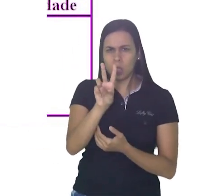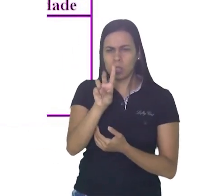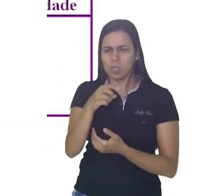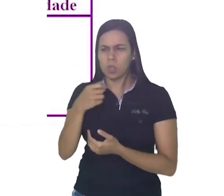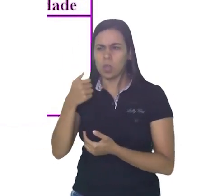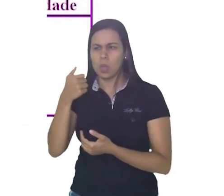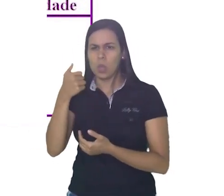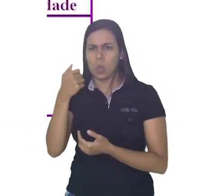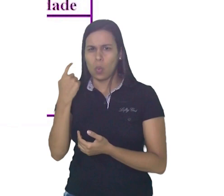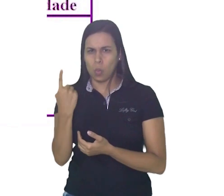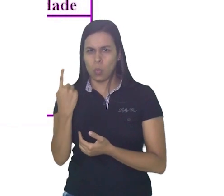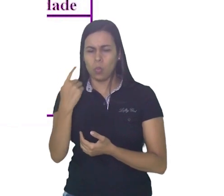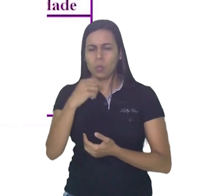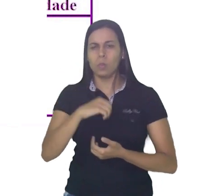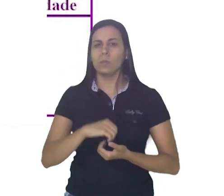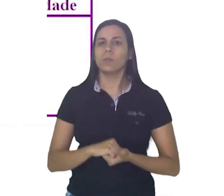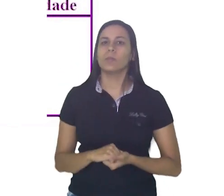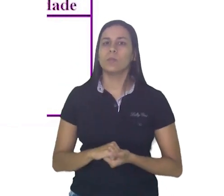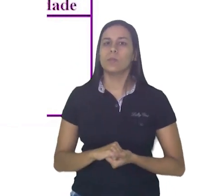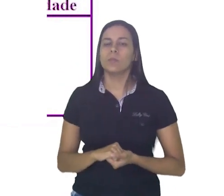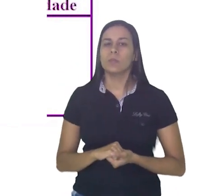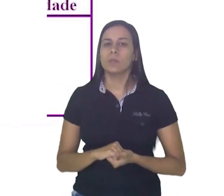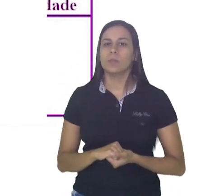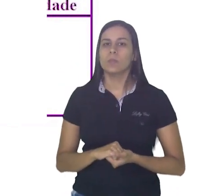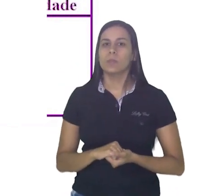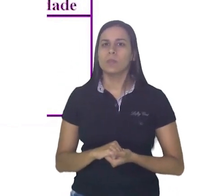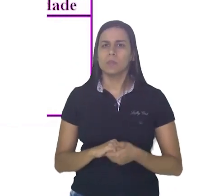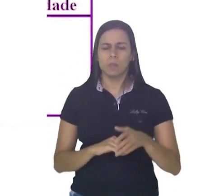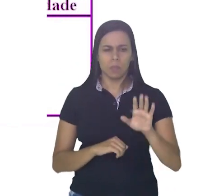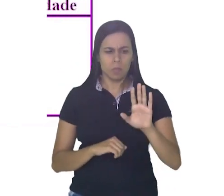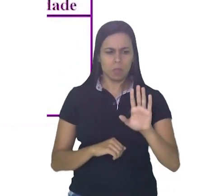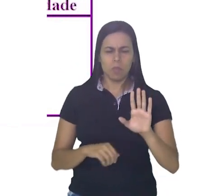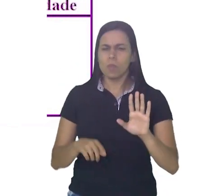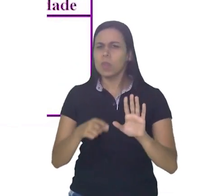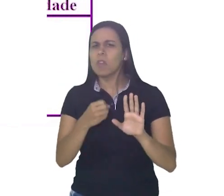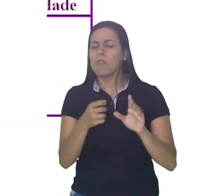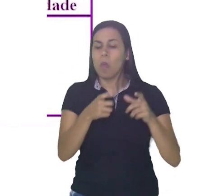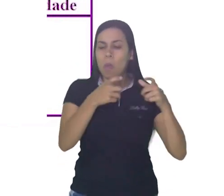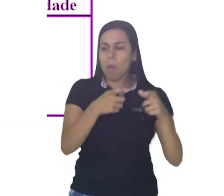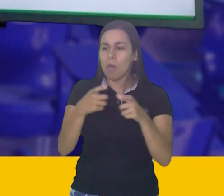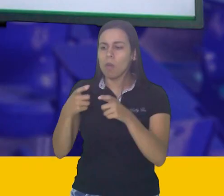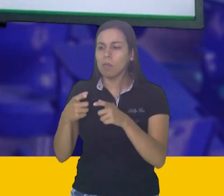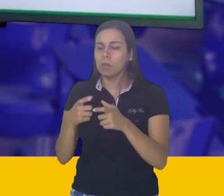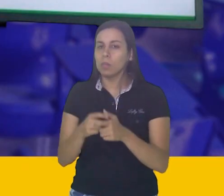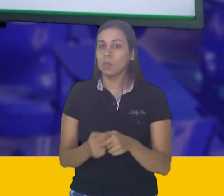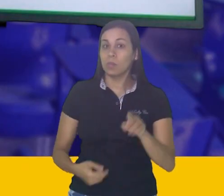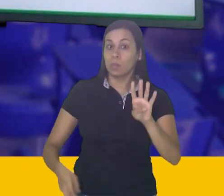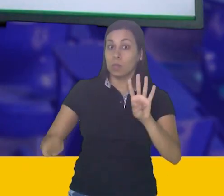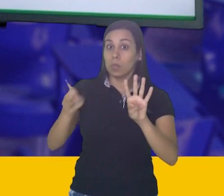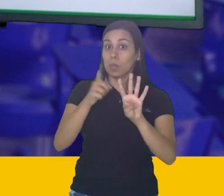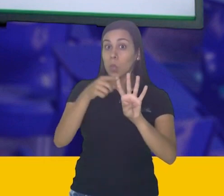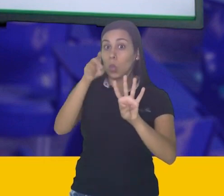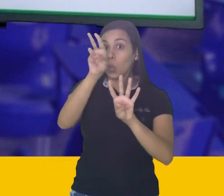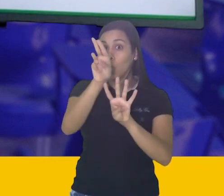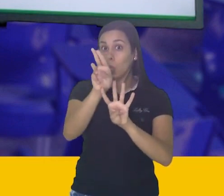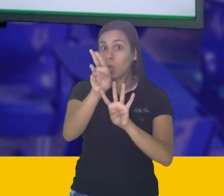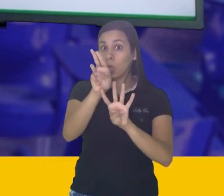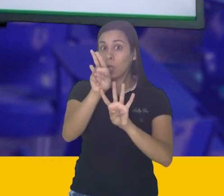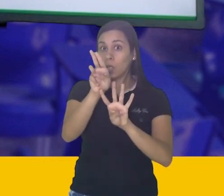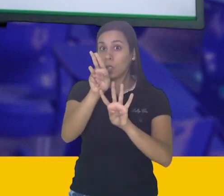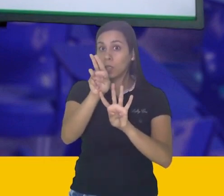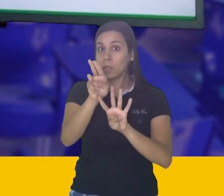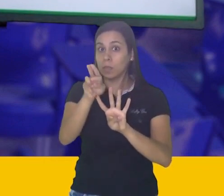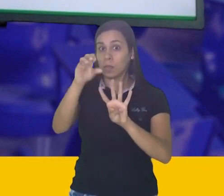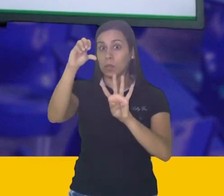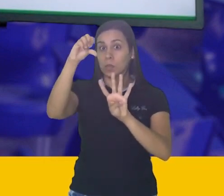do 1. Para esta atividade, nós vamos usar o quadro, valor de lugar. Na unidade, nós teremos o